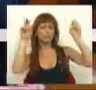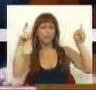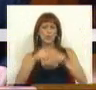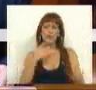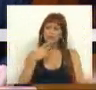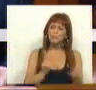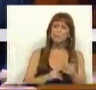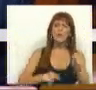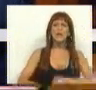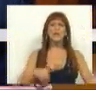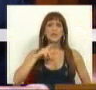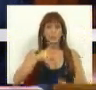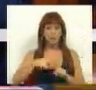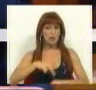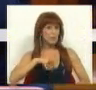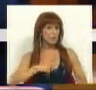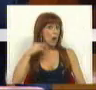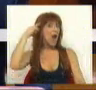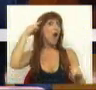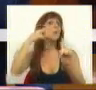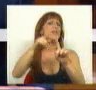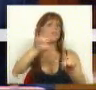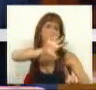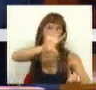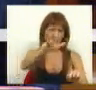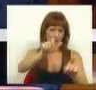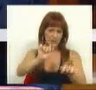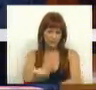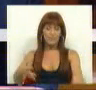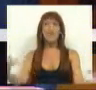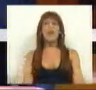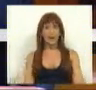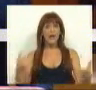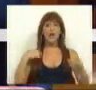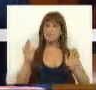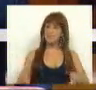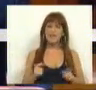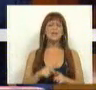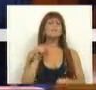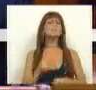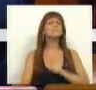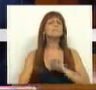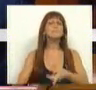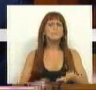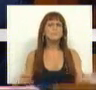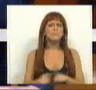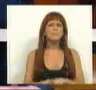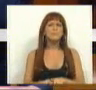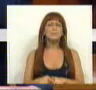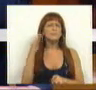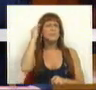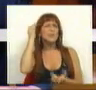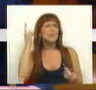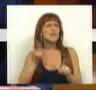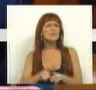positivo de Portugal é um objetivo nacional e para isso temos de recorrer à ficção,